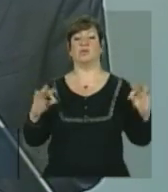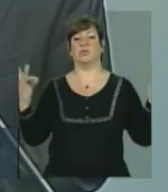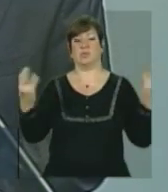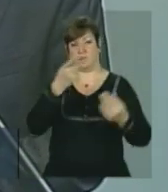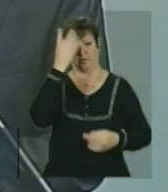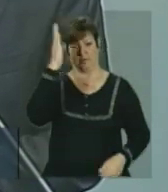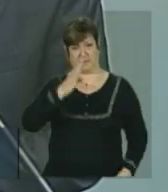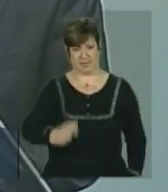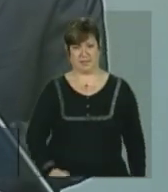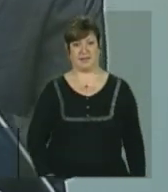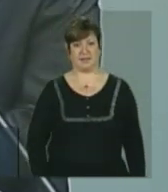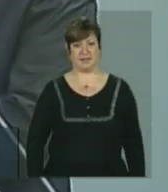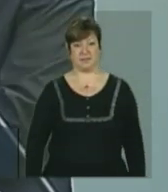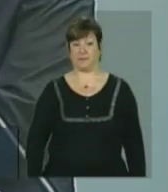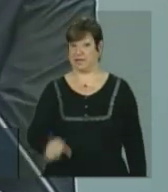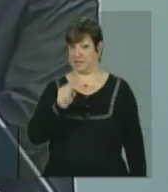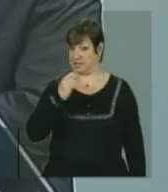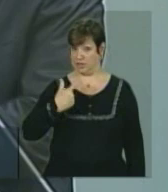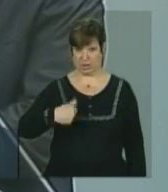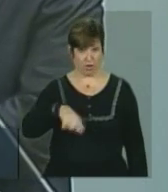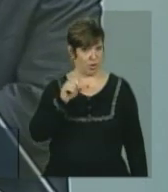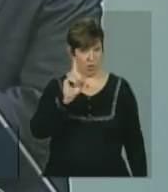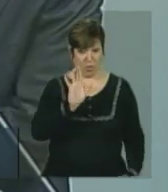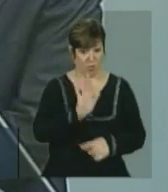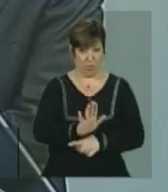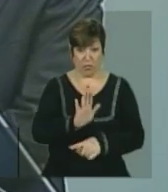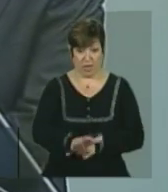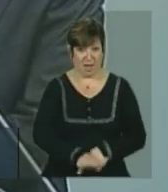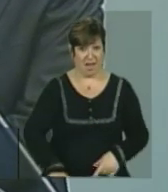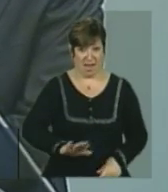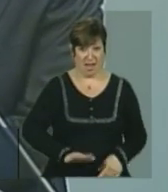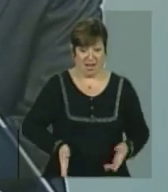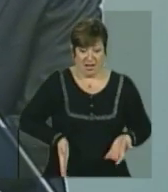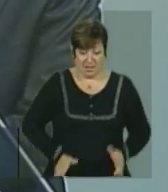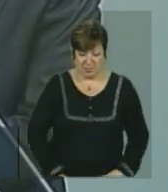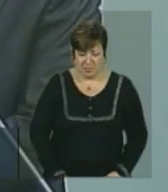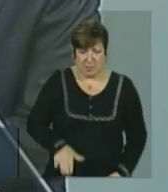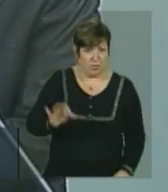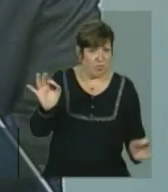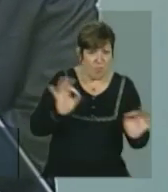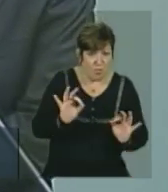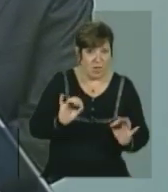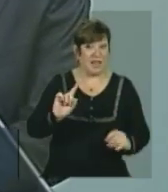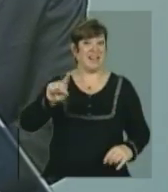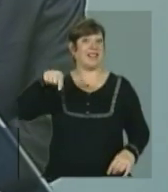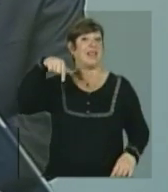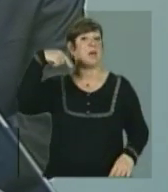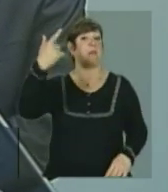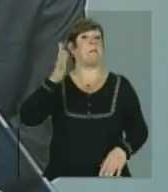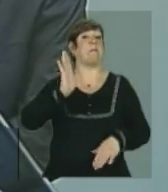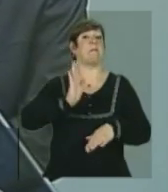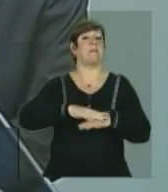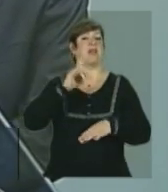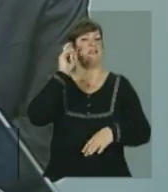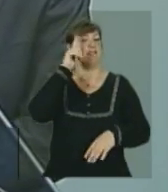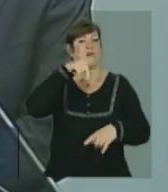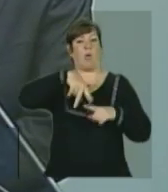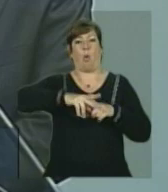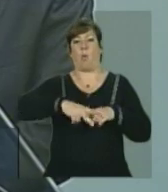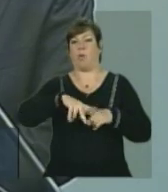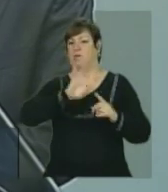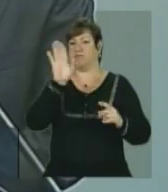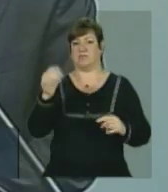todos os brasileiros. Se nós não cuidarmos das crianças desde o nascimento, depois é muito difícil corrigir as